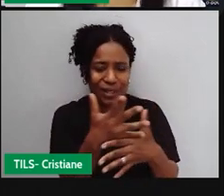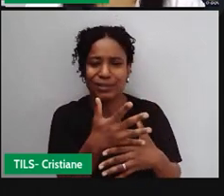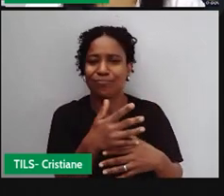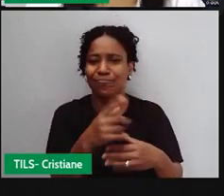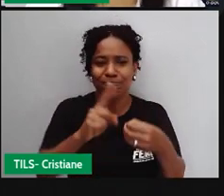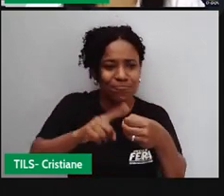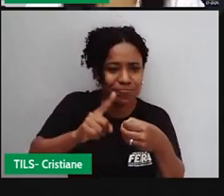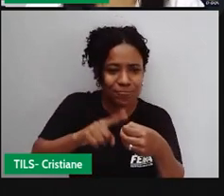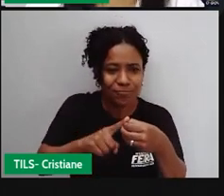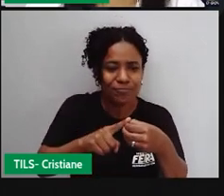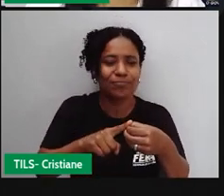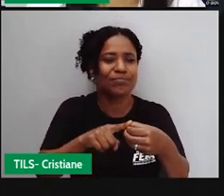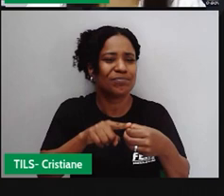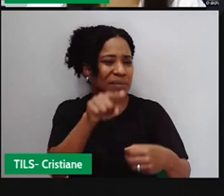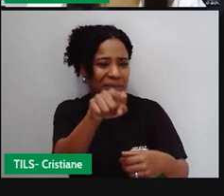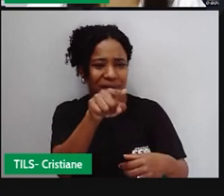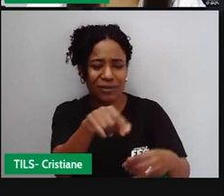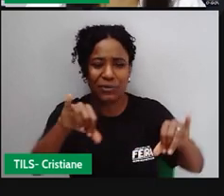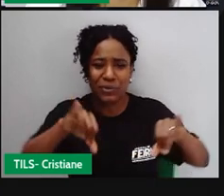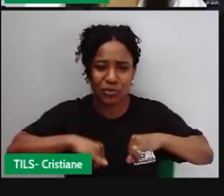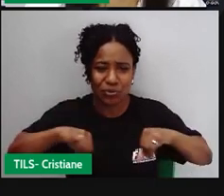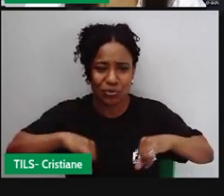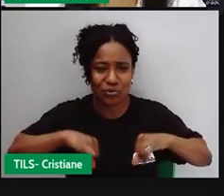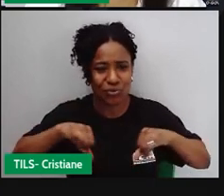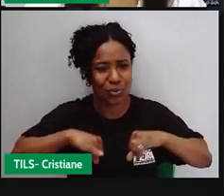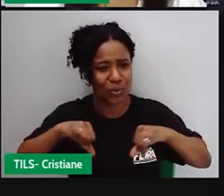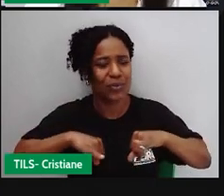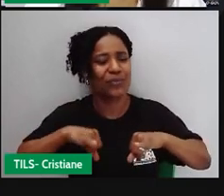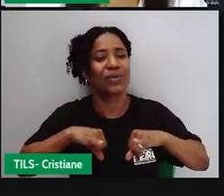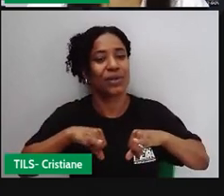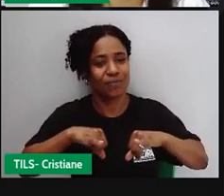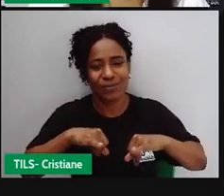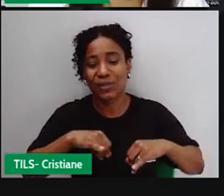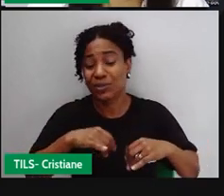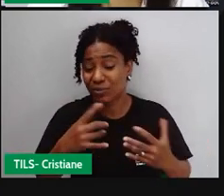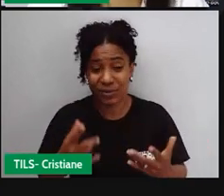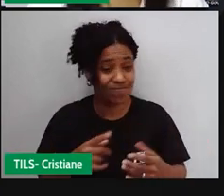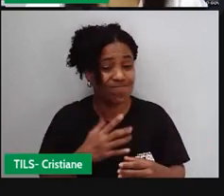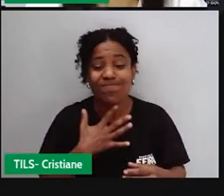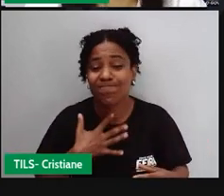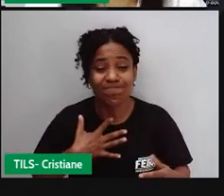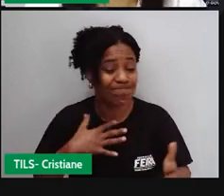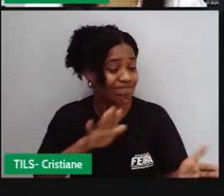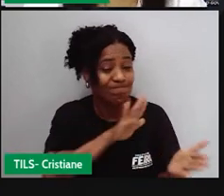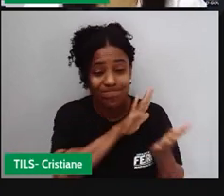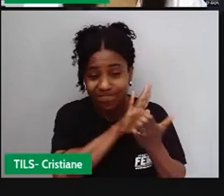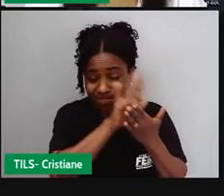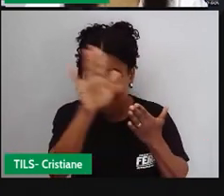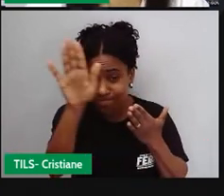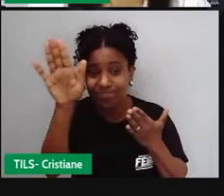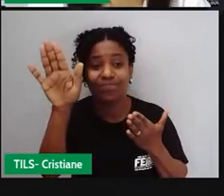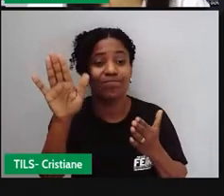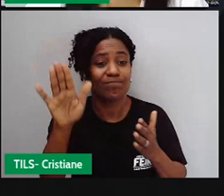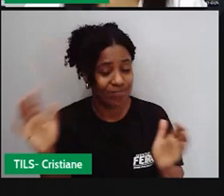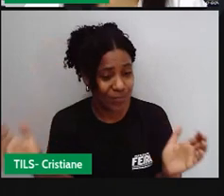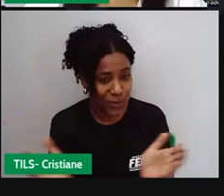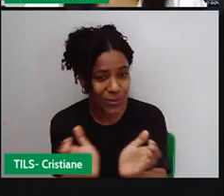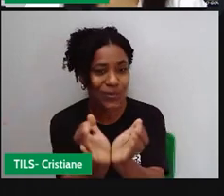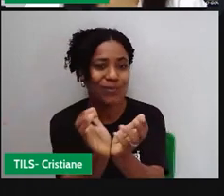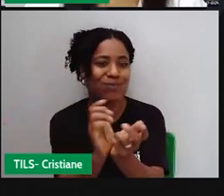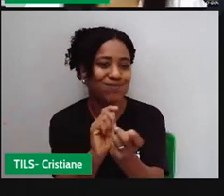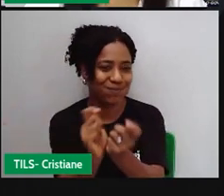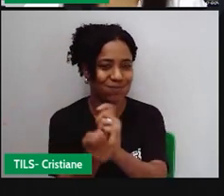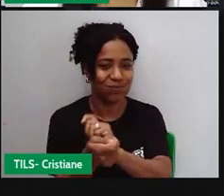mais desenvolvidos, eles também usavam os refúgios, aí os quilombos, para tentar melhorar a sua